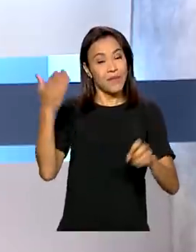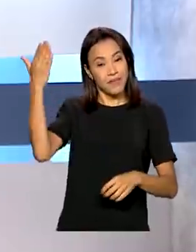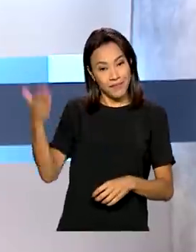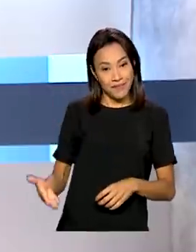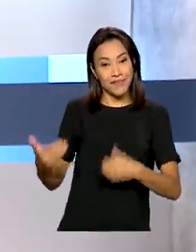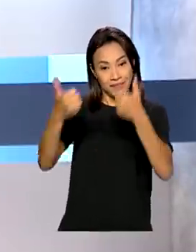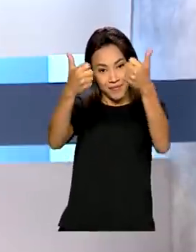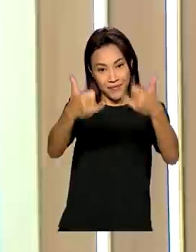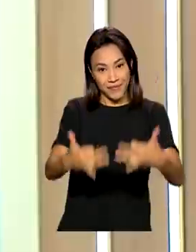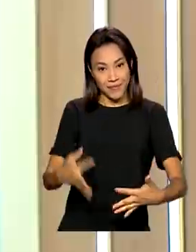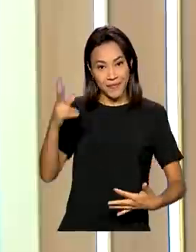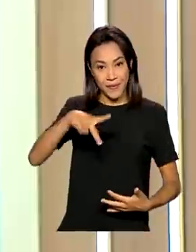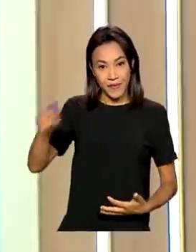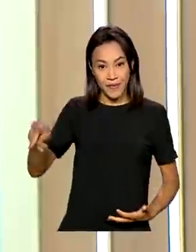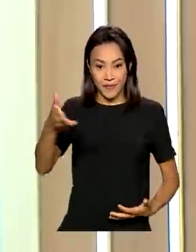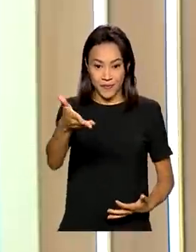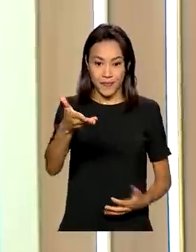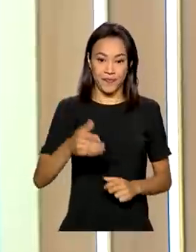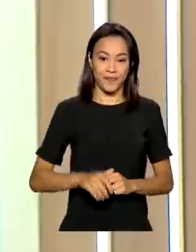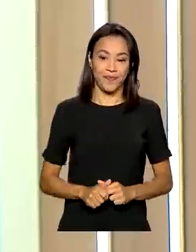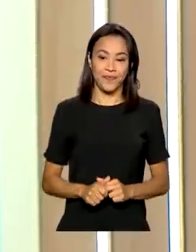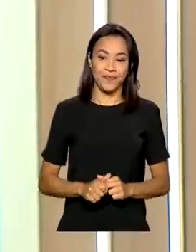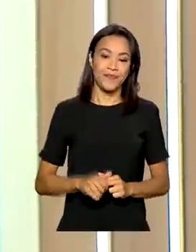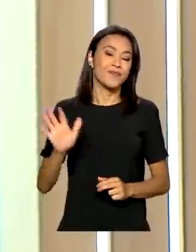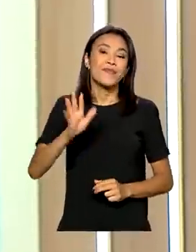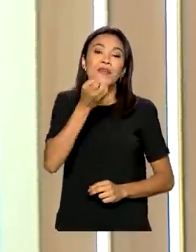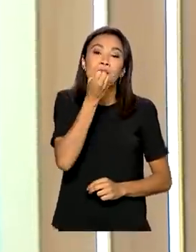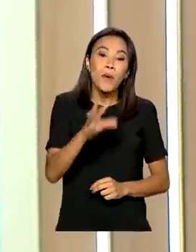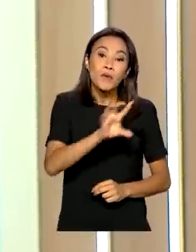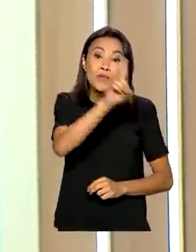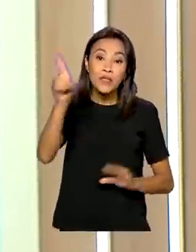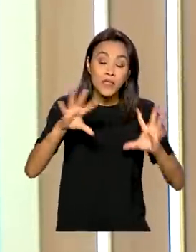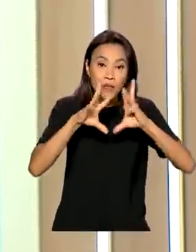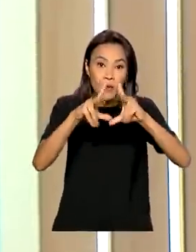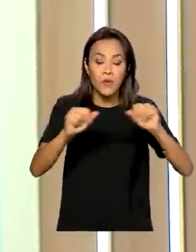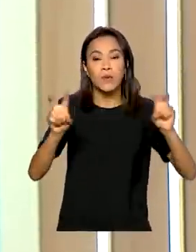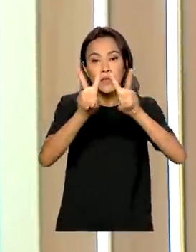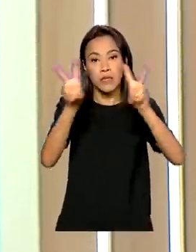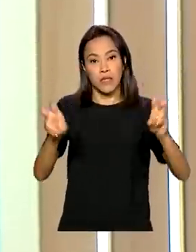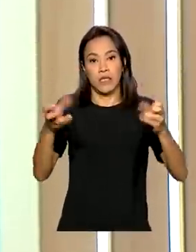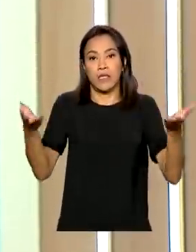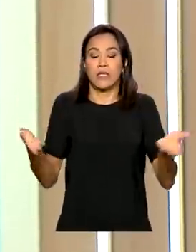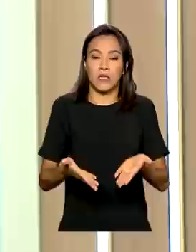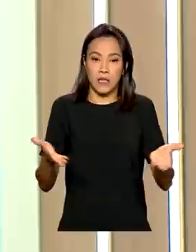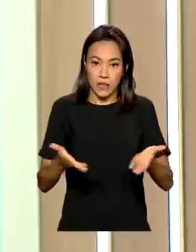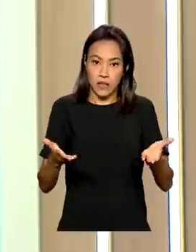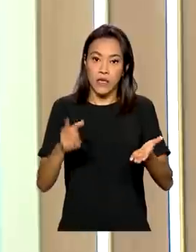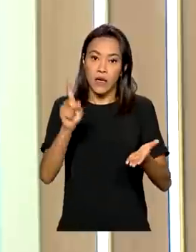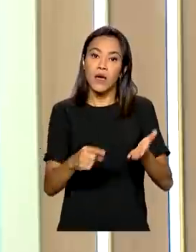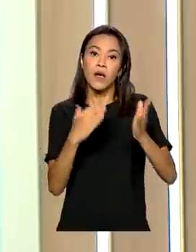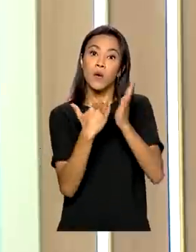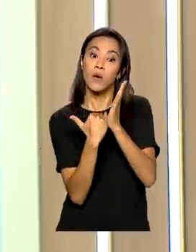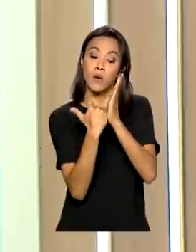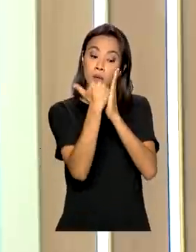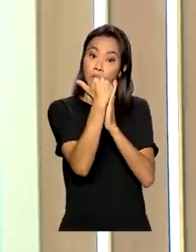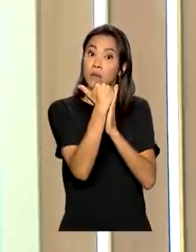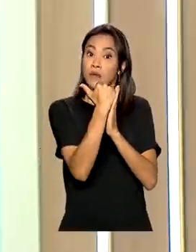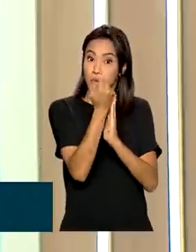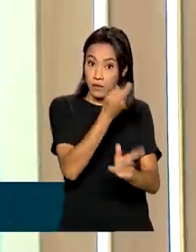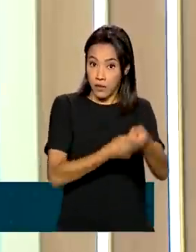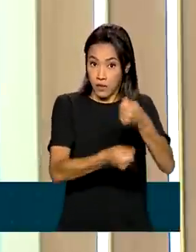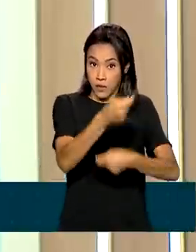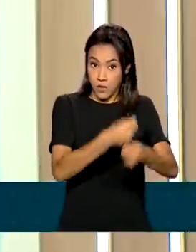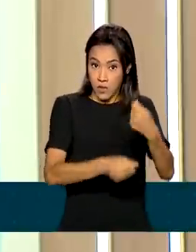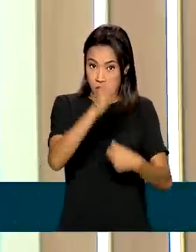Caldas. Bom dia, bom dia a todos. O nosso tema de hoje é o crescimento econômico brasileiro. O IBGE